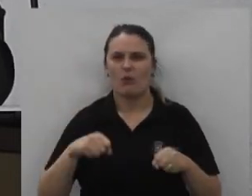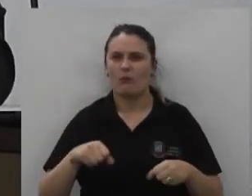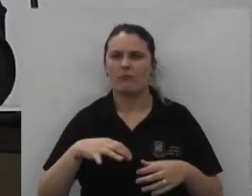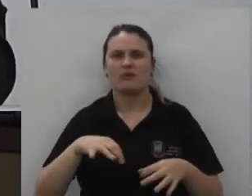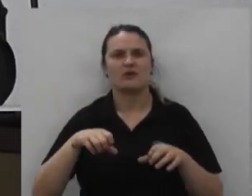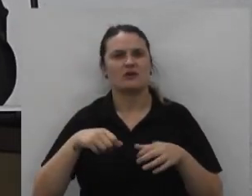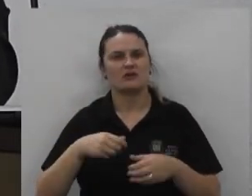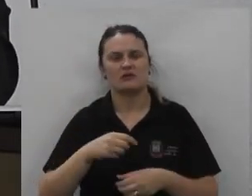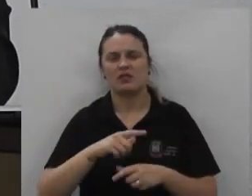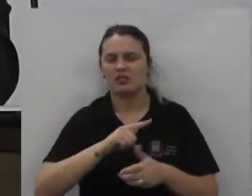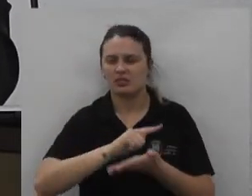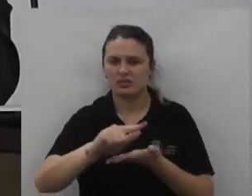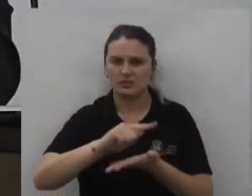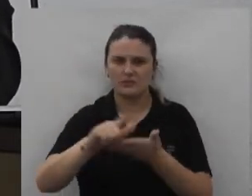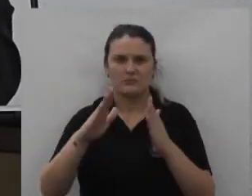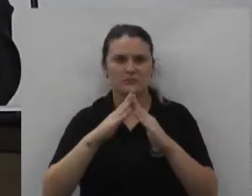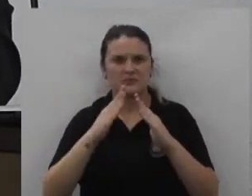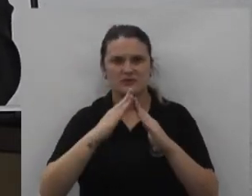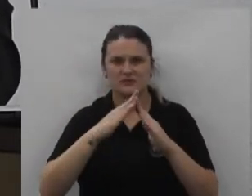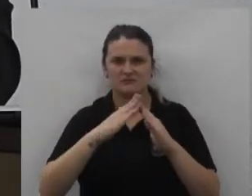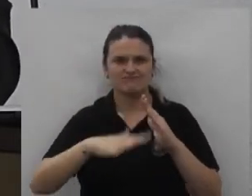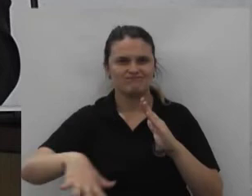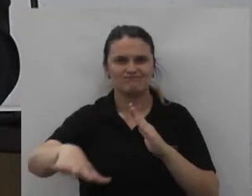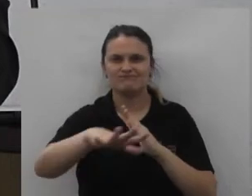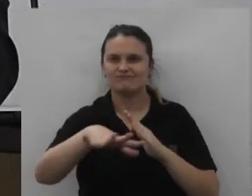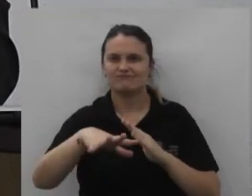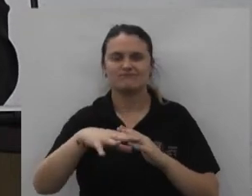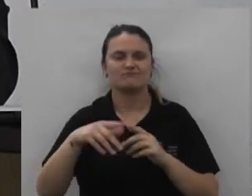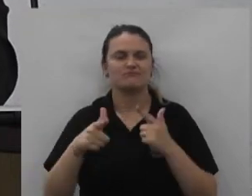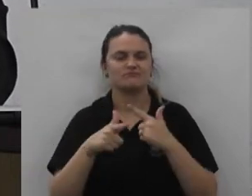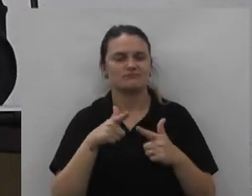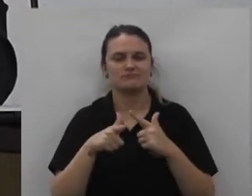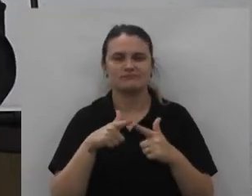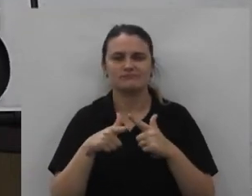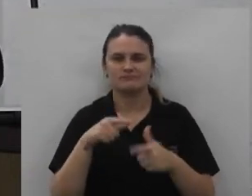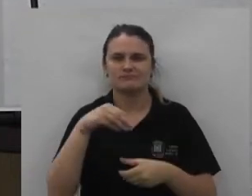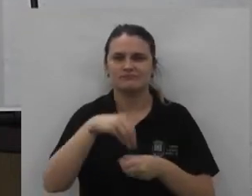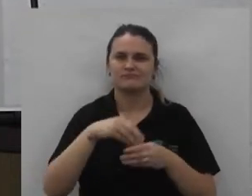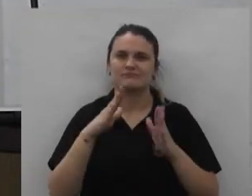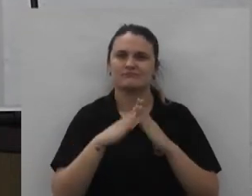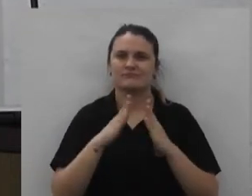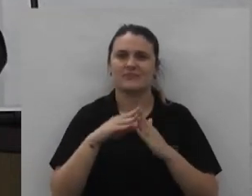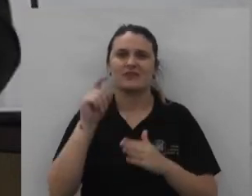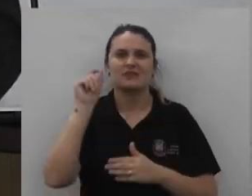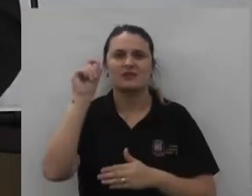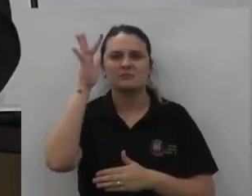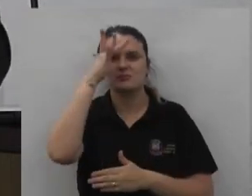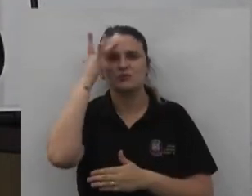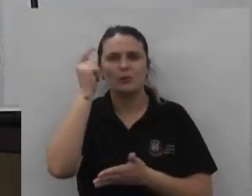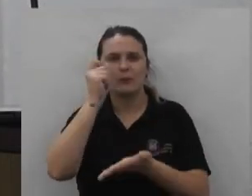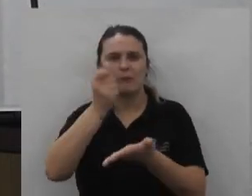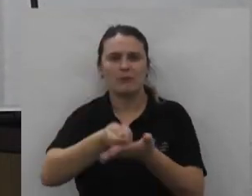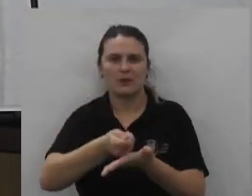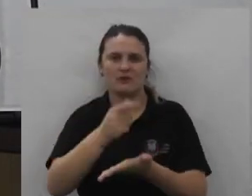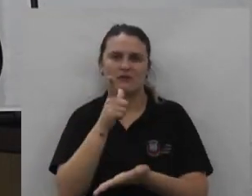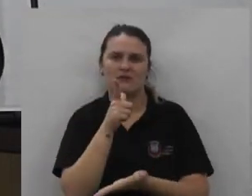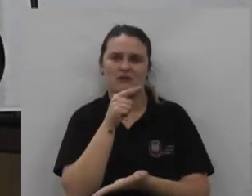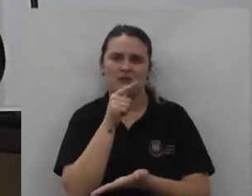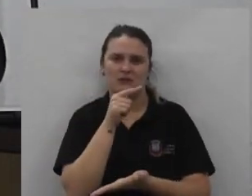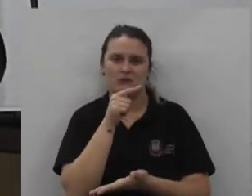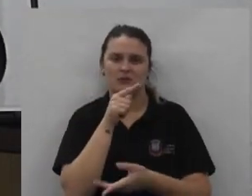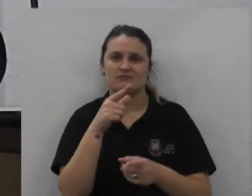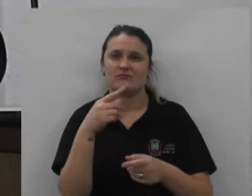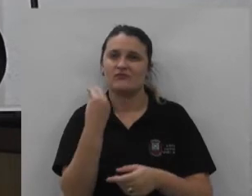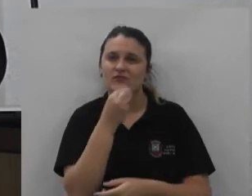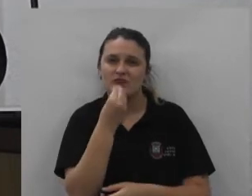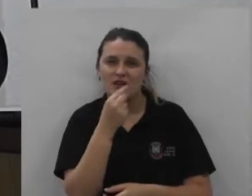calçada e causando danos no nosso munícipe que paga por esse trabalho a